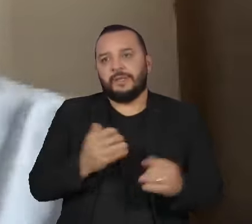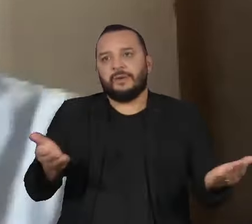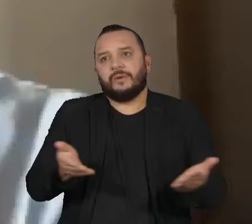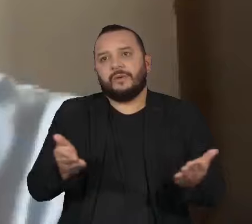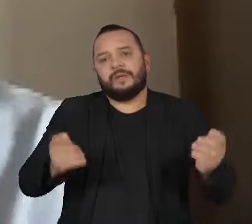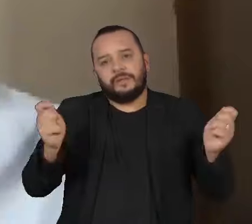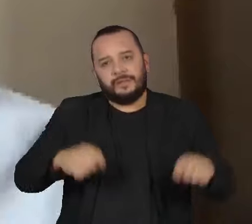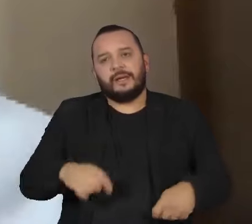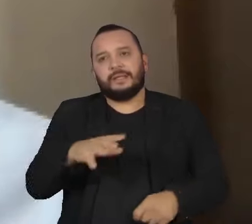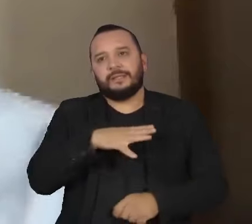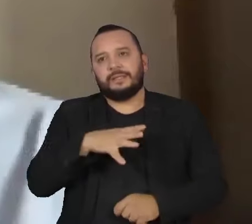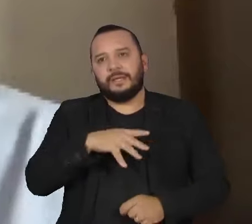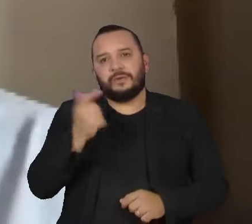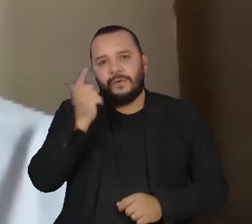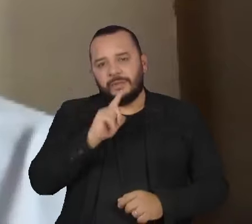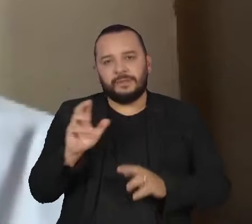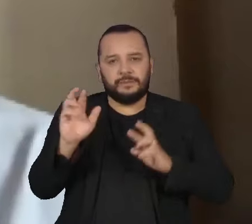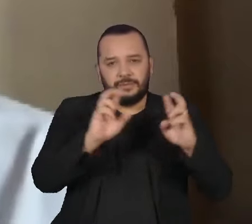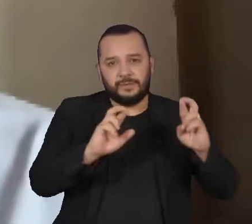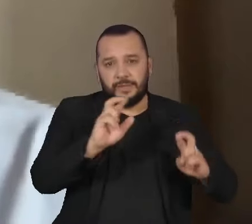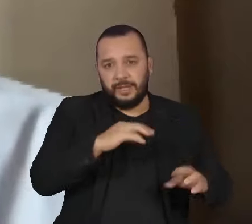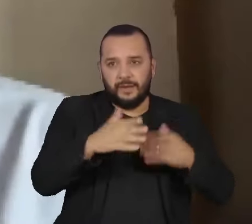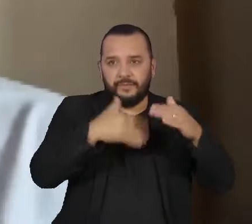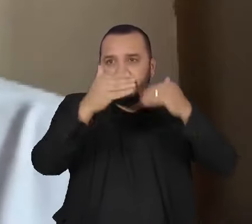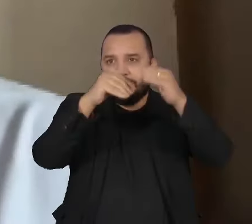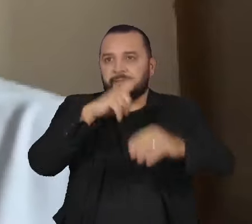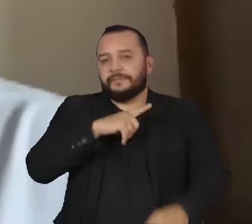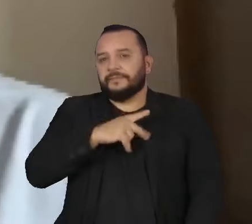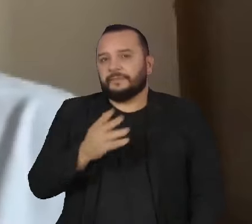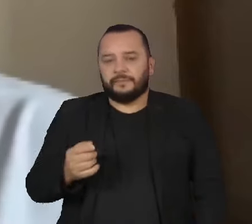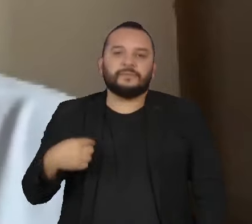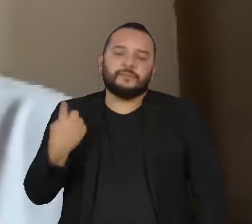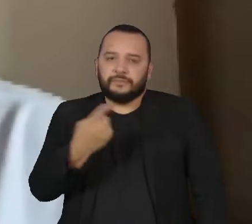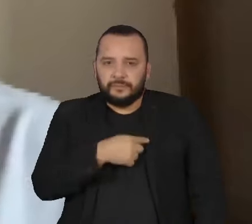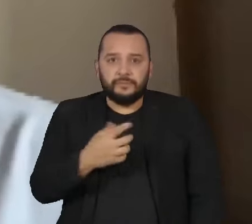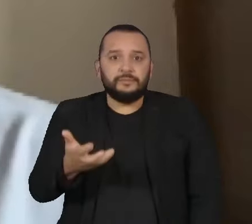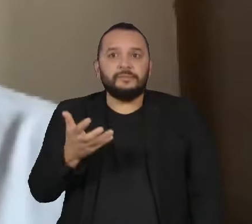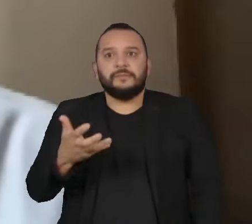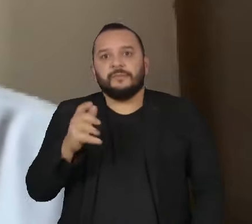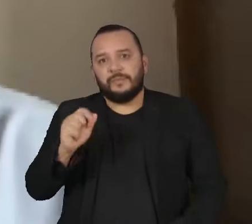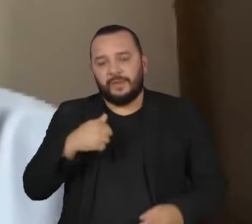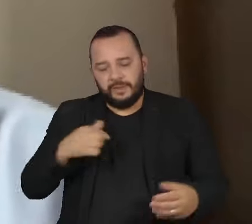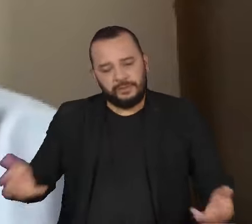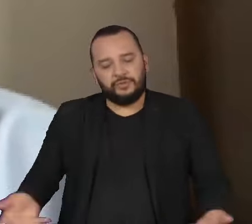faz com que as cidades consigam monitorar esse avanço. E nós queremos muito estar estimulando esse processo.